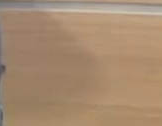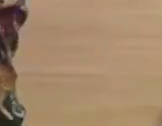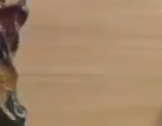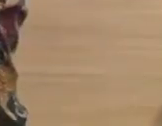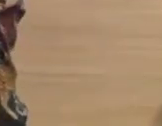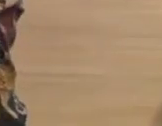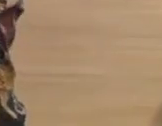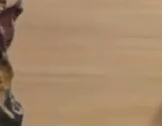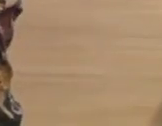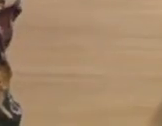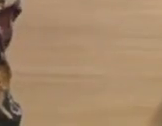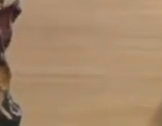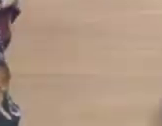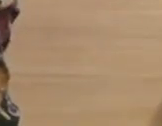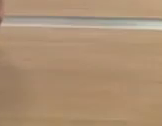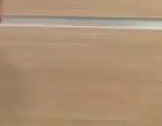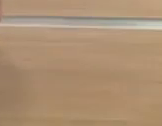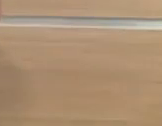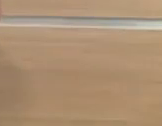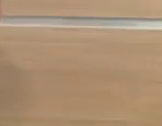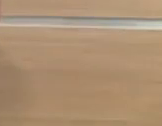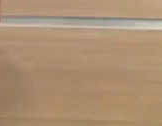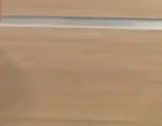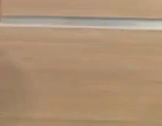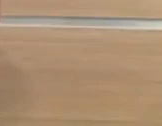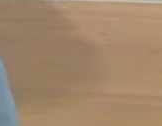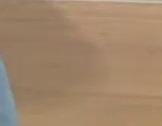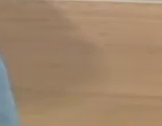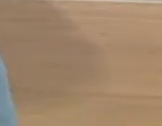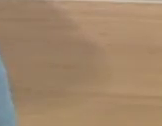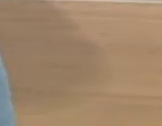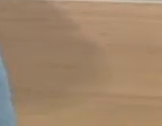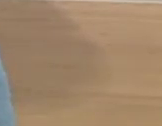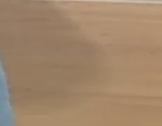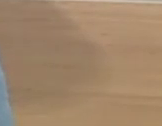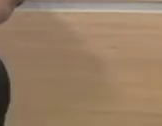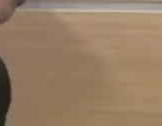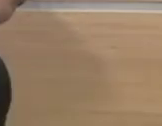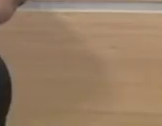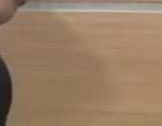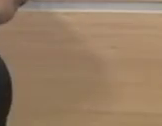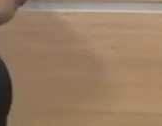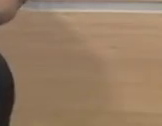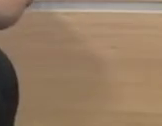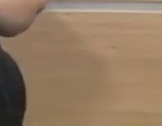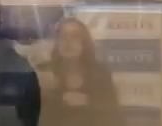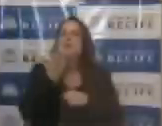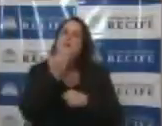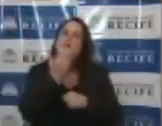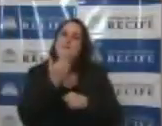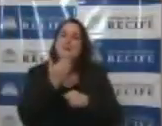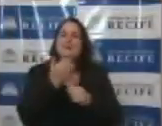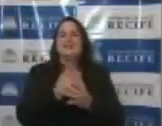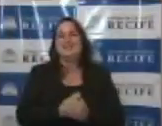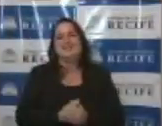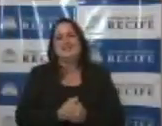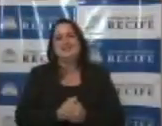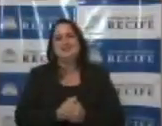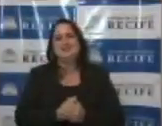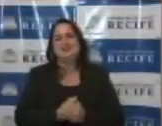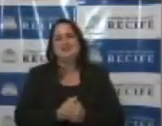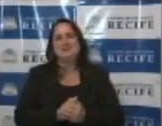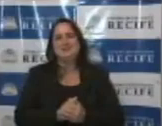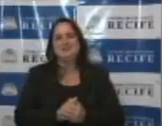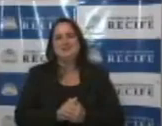com a entrega de certificados, empresários e botecos que participam do concurso no Recife. Não é só pela